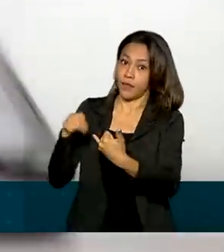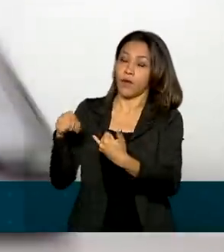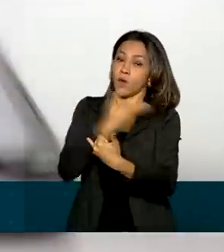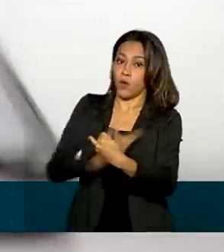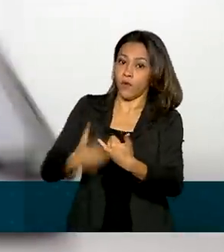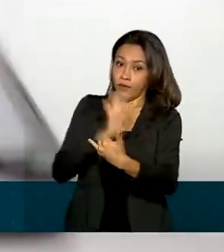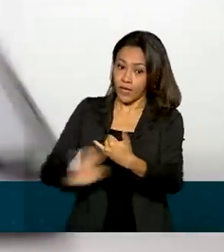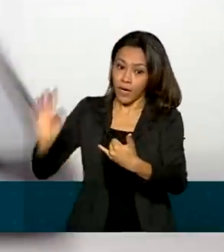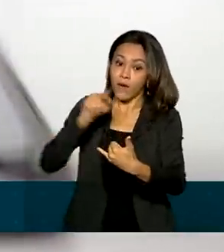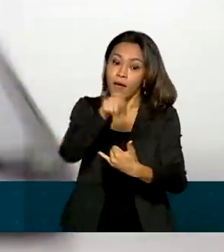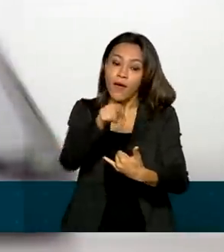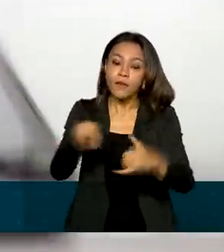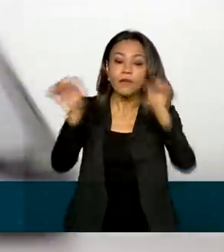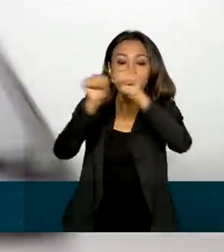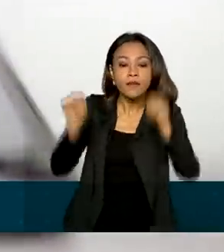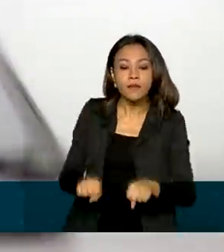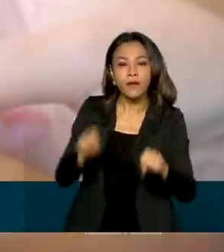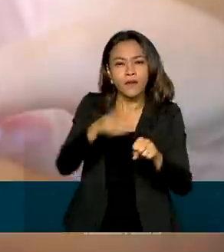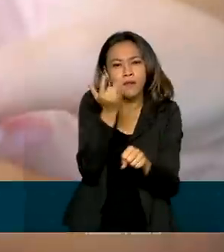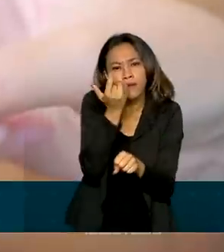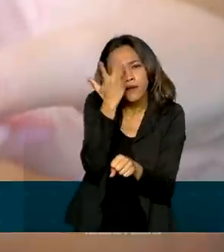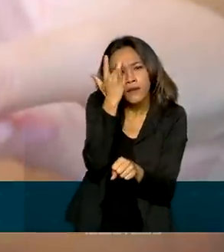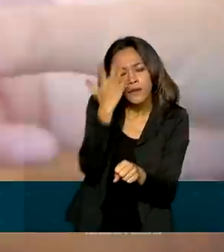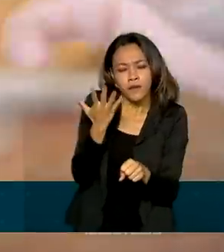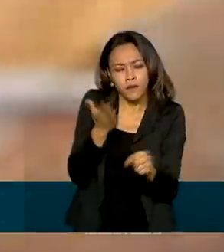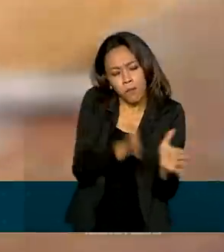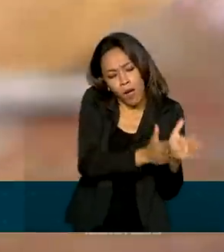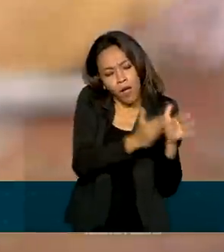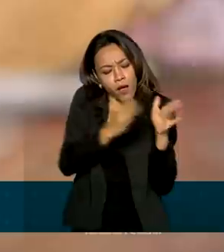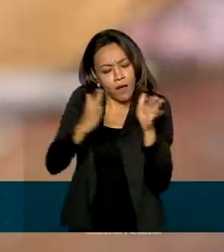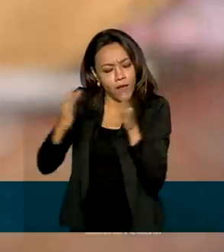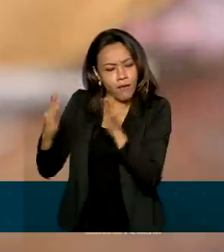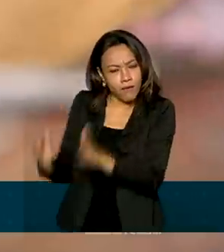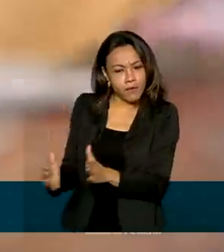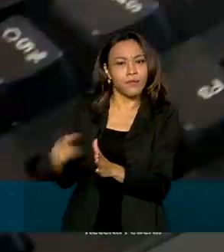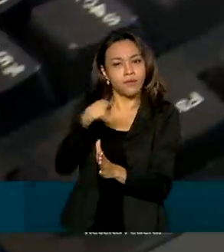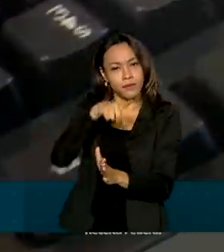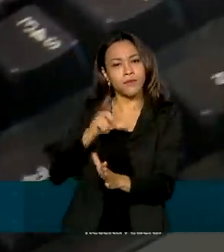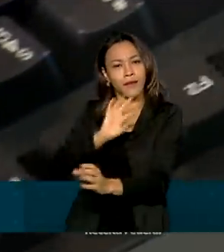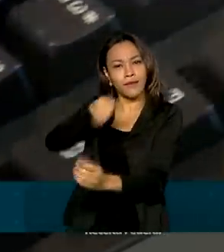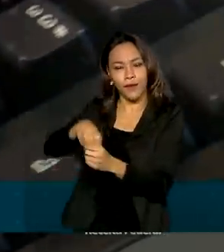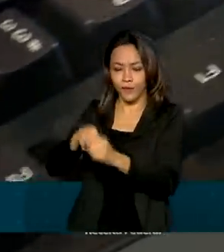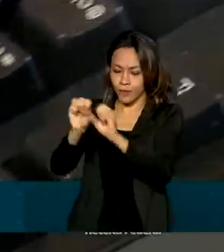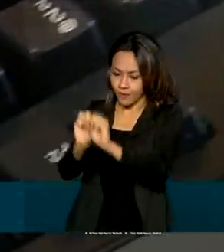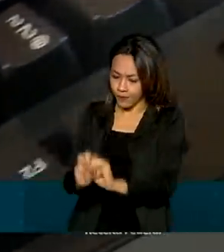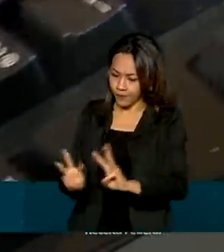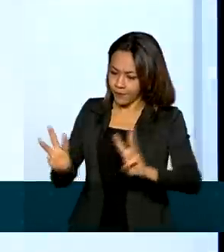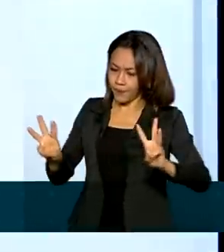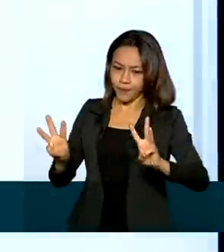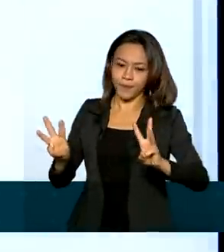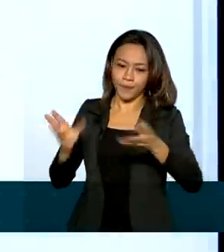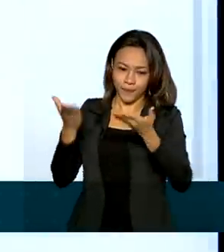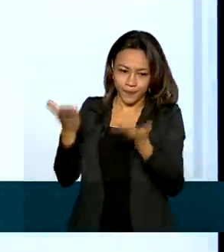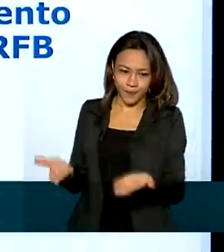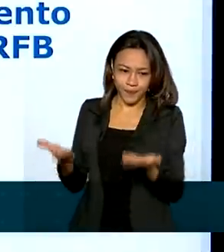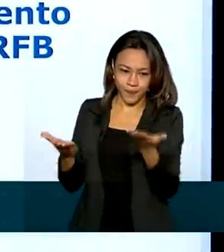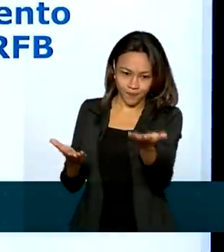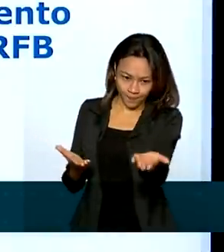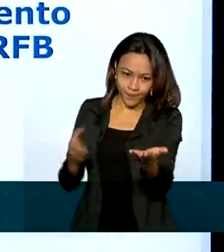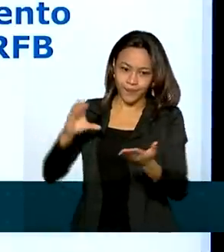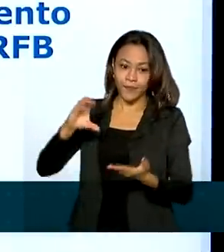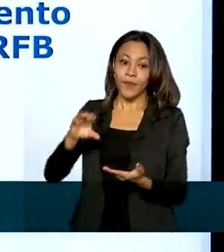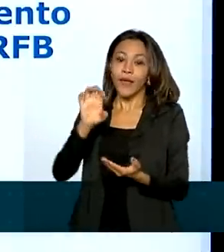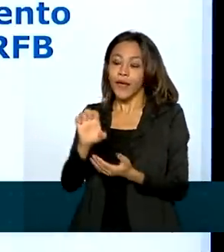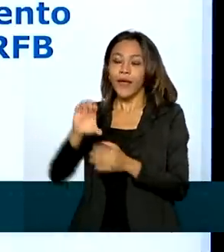vem agilizar e facilitar todo esse processo e está disponível no Centro Virtual de Atendimento ao Contribuinte,